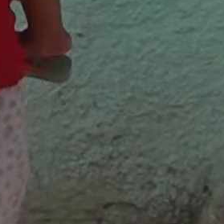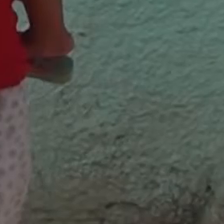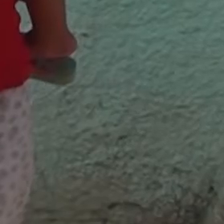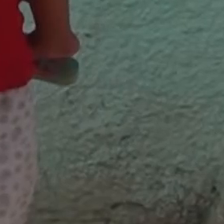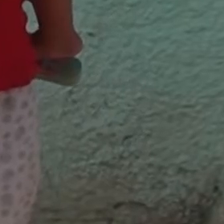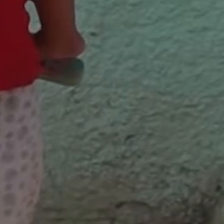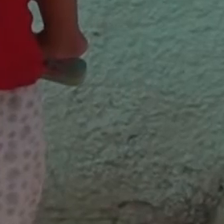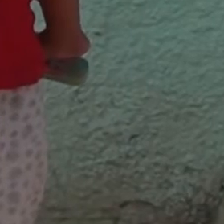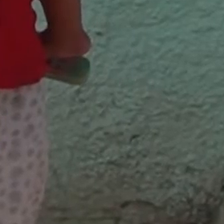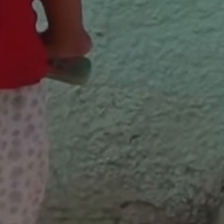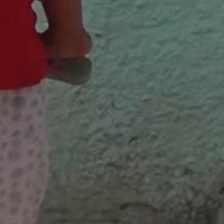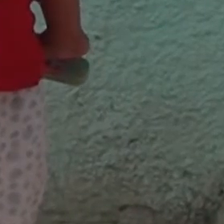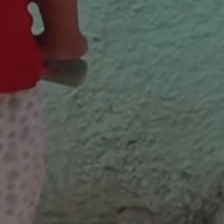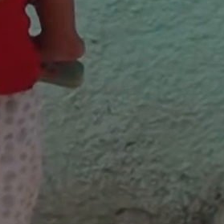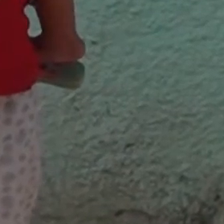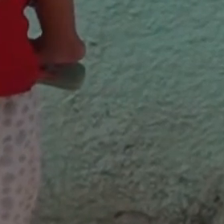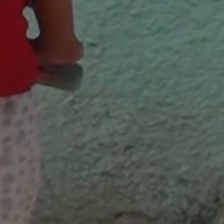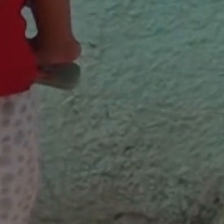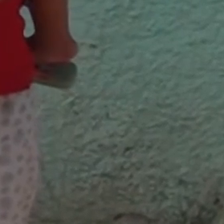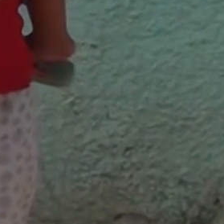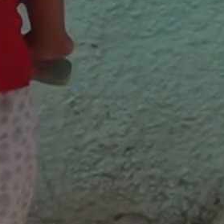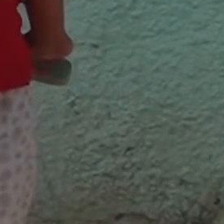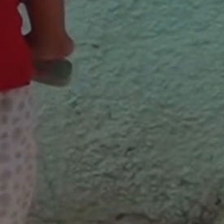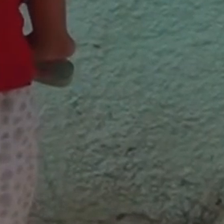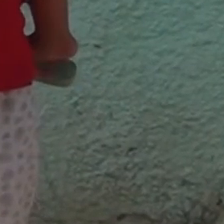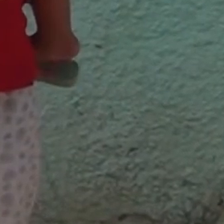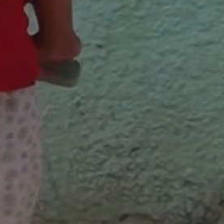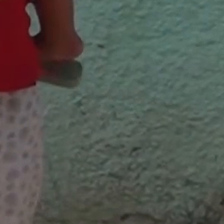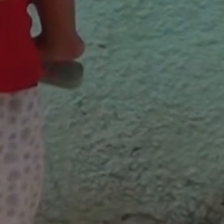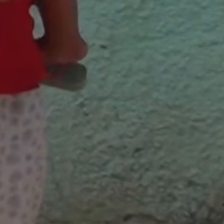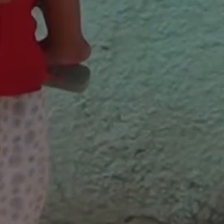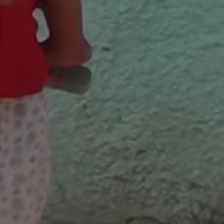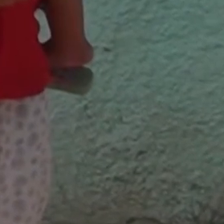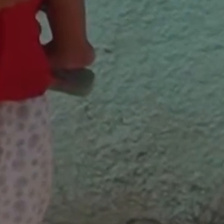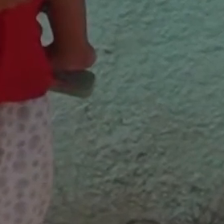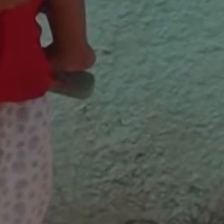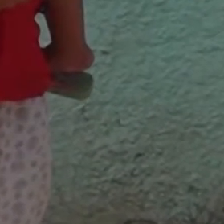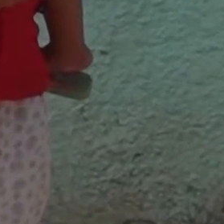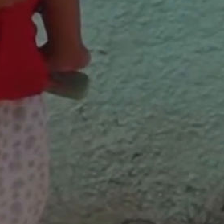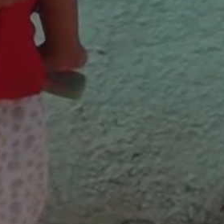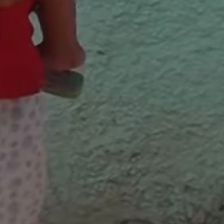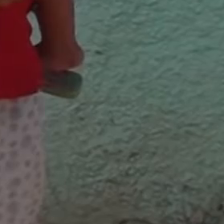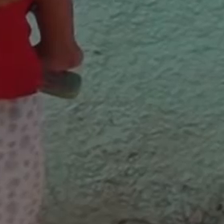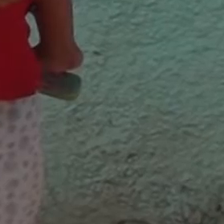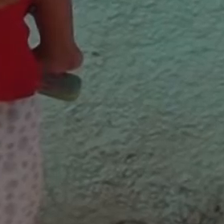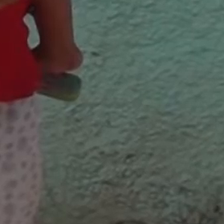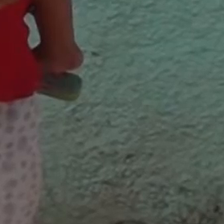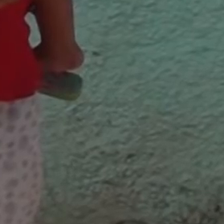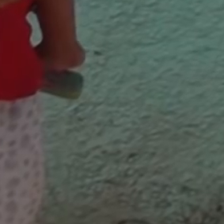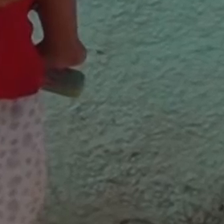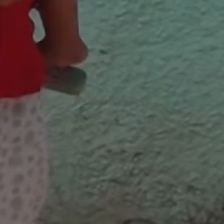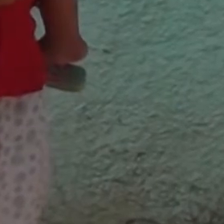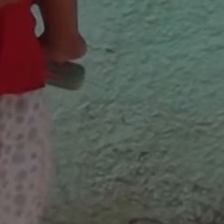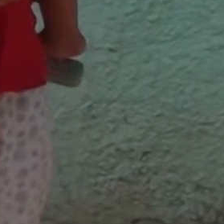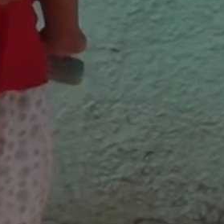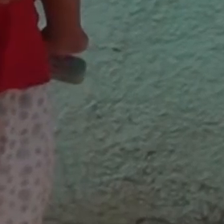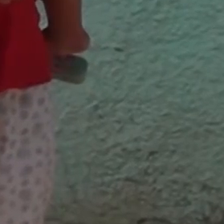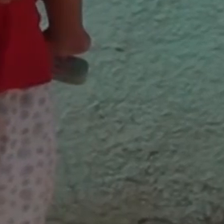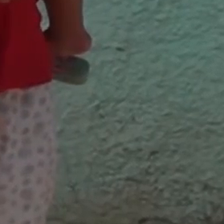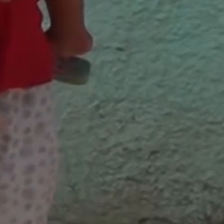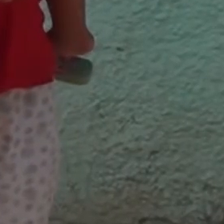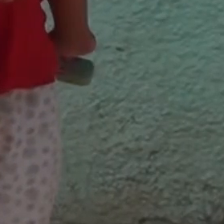o Davidson, nós conversamos, falamos, atendimentos no posto de saúde. Sempre que foi necessário, nós tivemos esse auxílio.